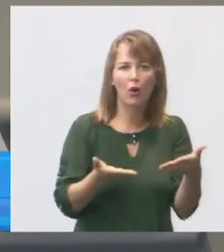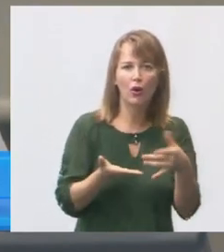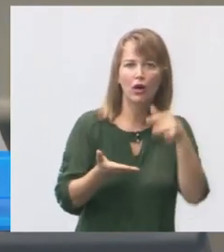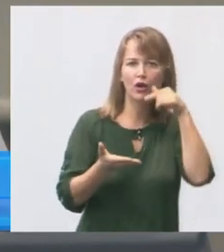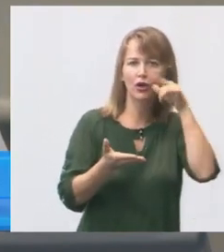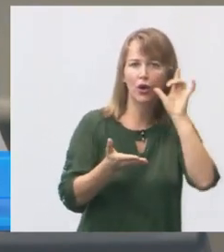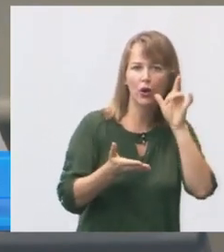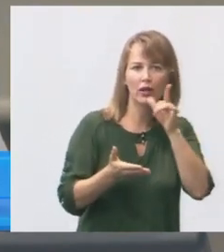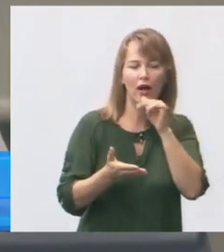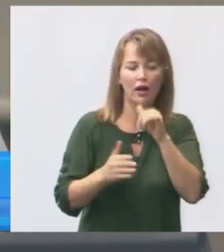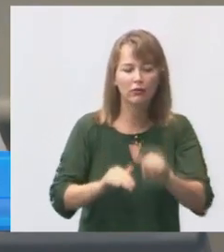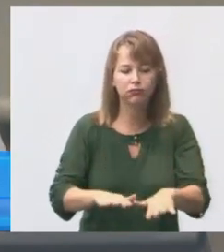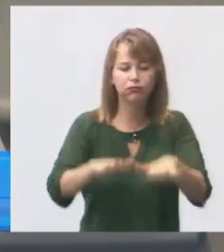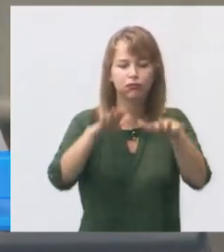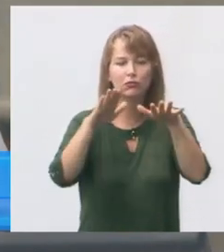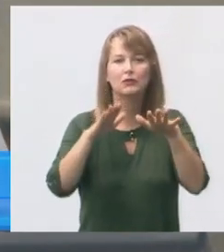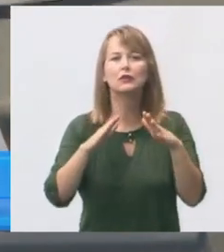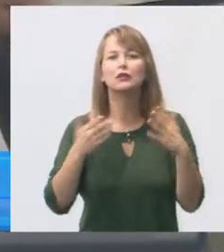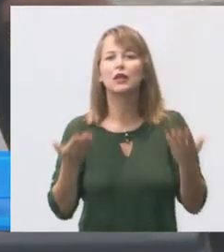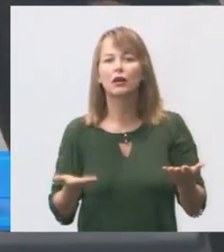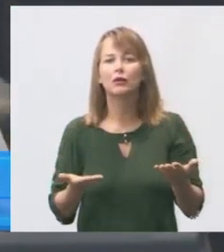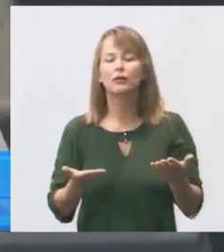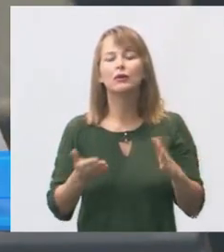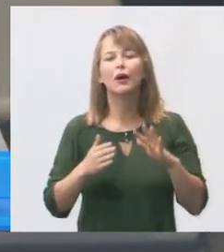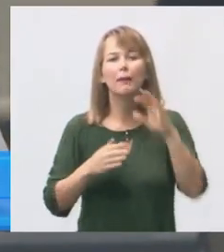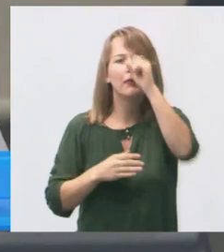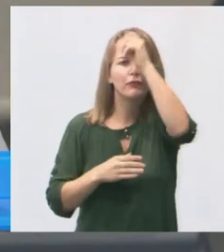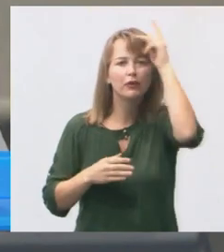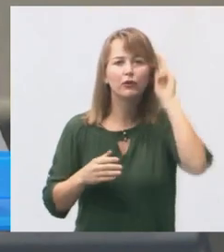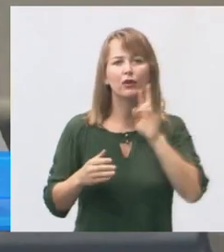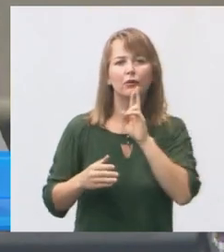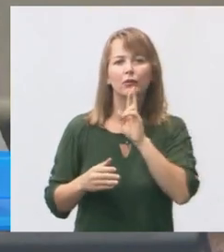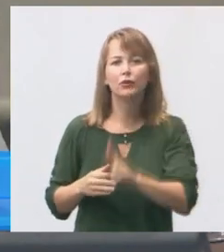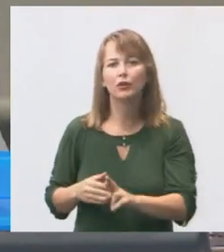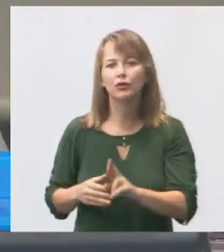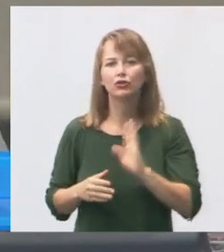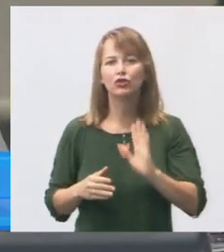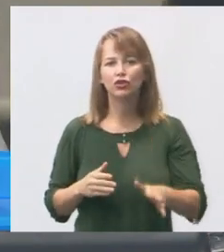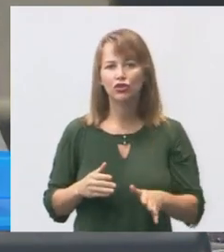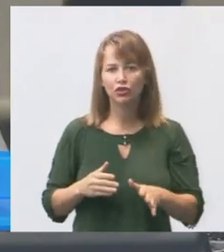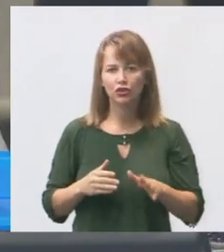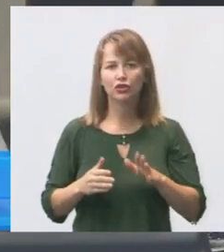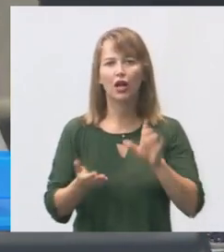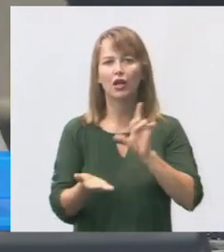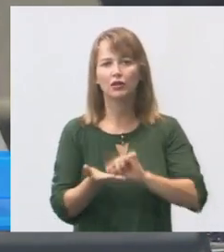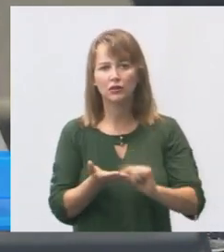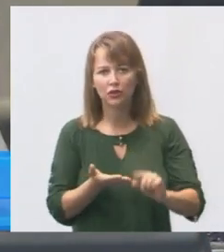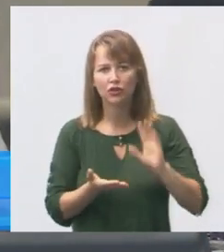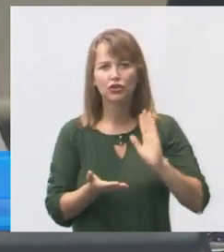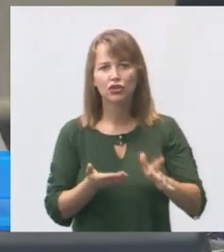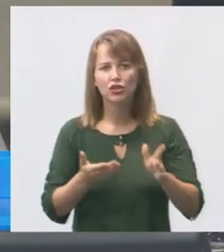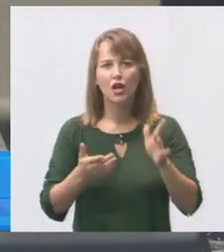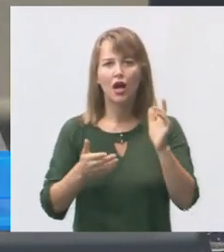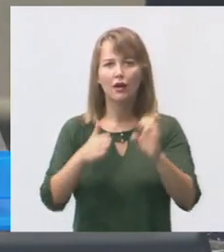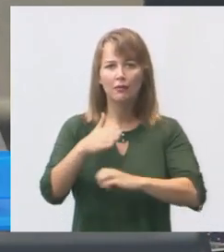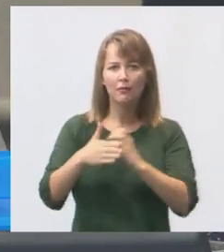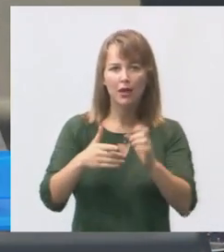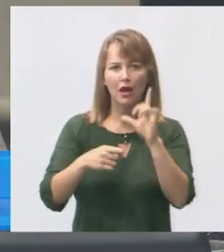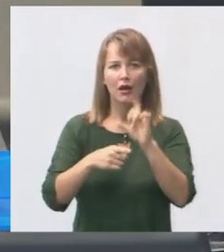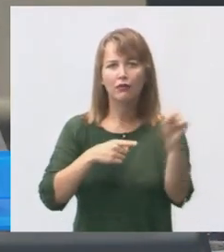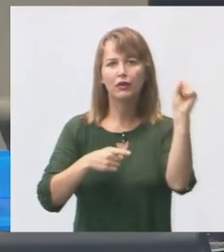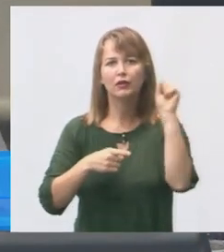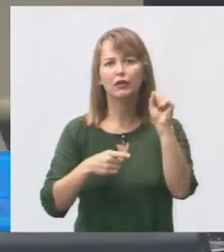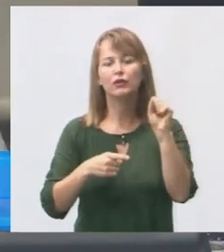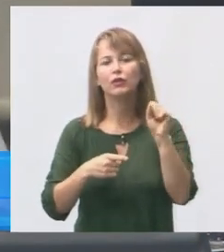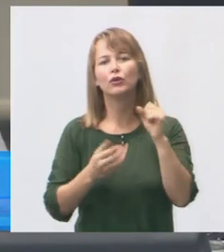na CMEI. Então, a Prefeitura está respondendo que já licitou, já tem empresa vencedora e que iniciará